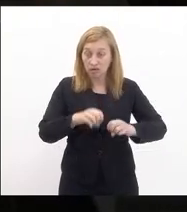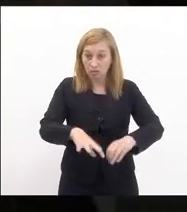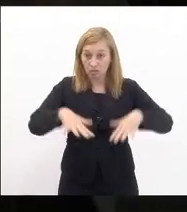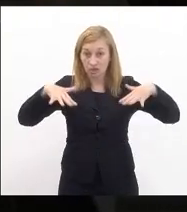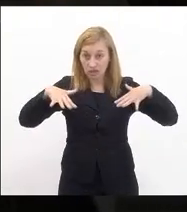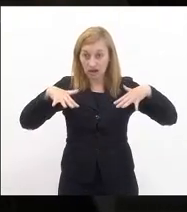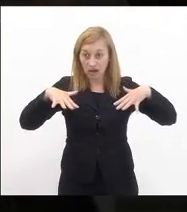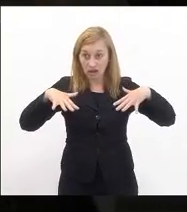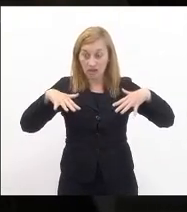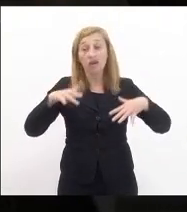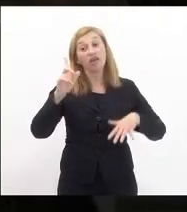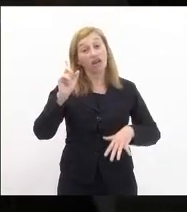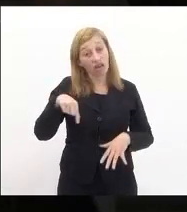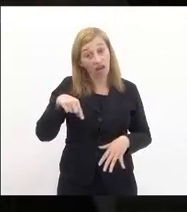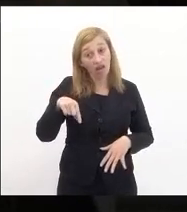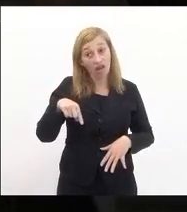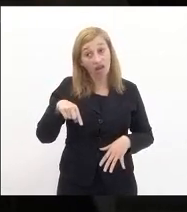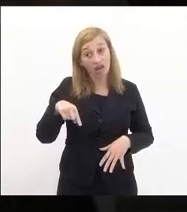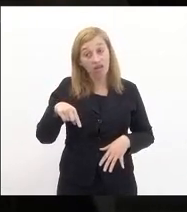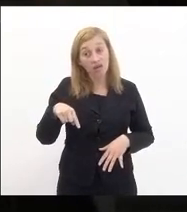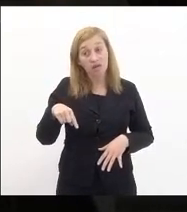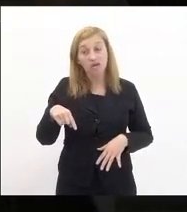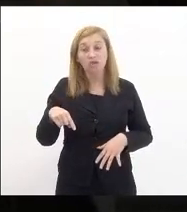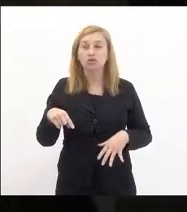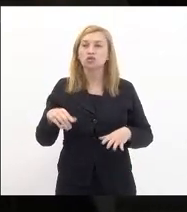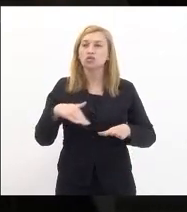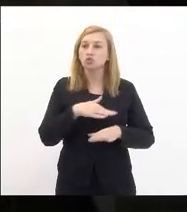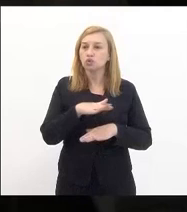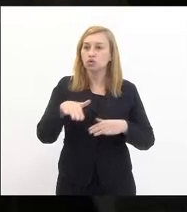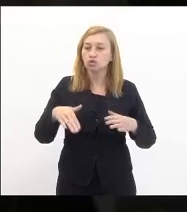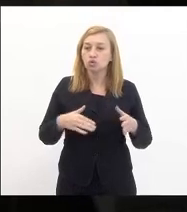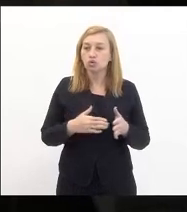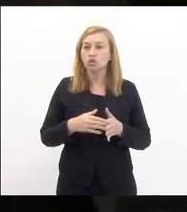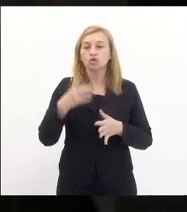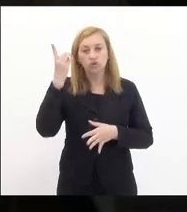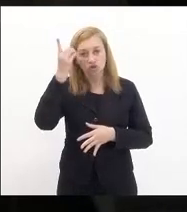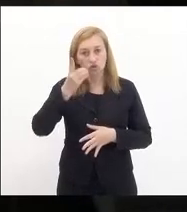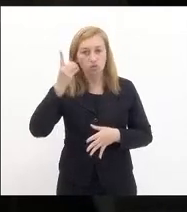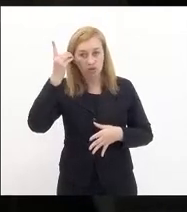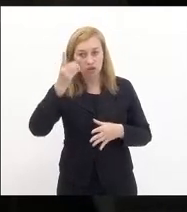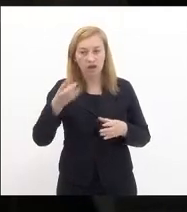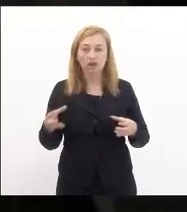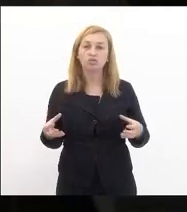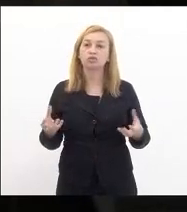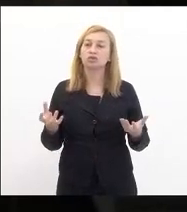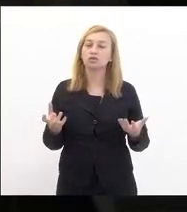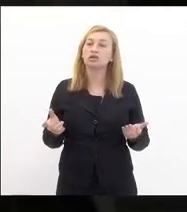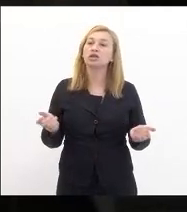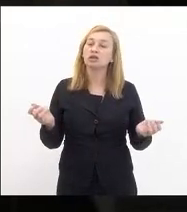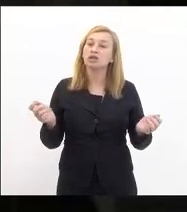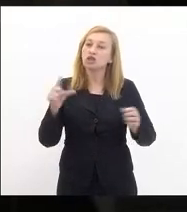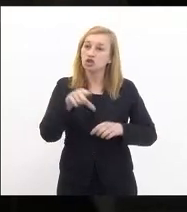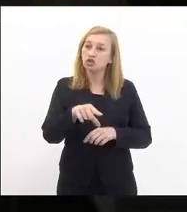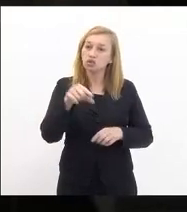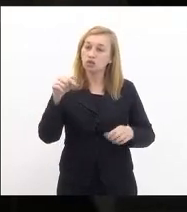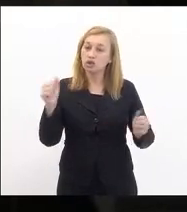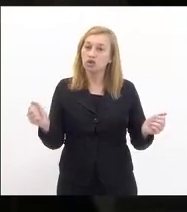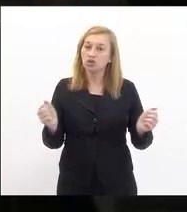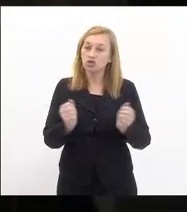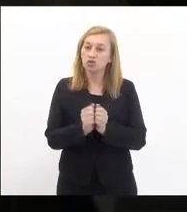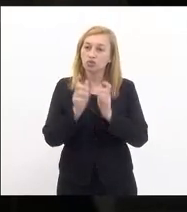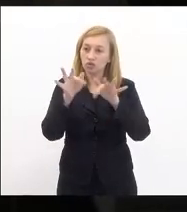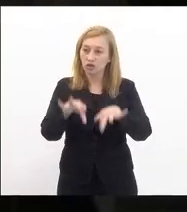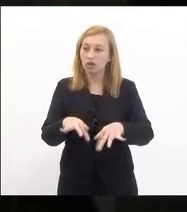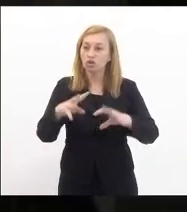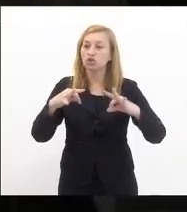que é o colegiado que tem a capacidade de decidir de forma final